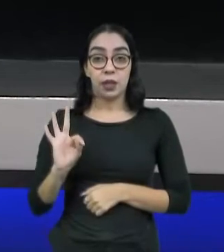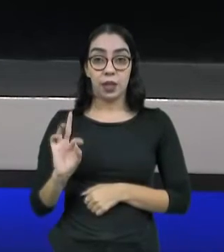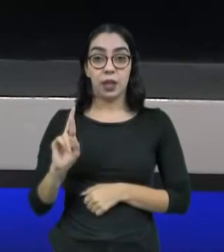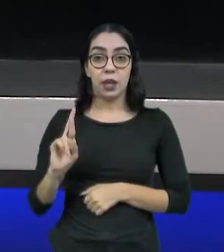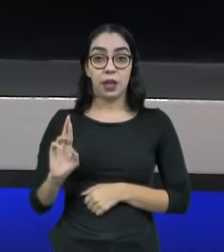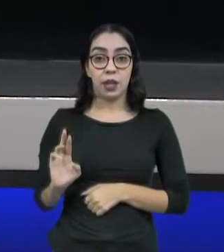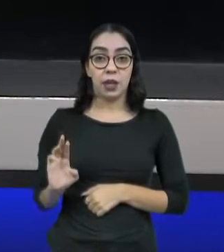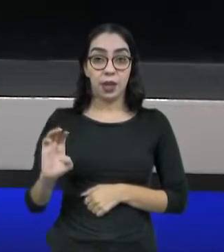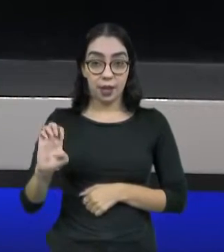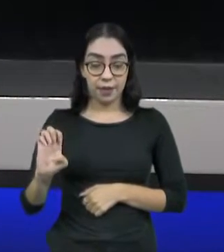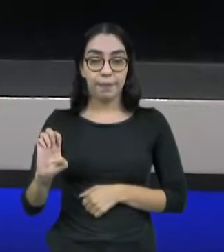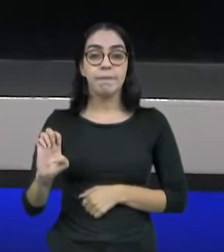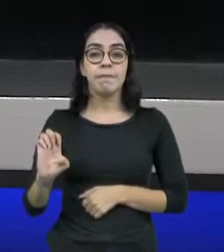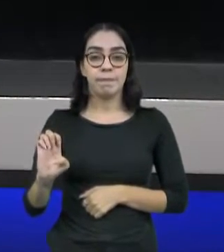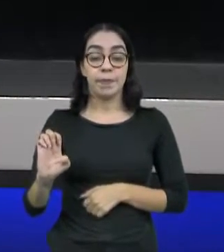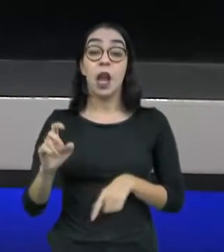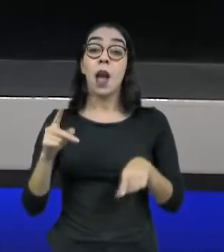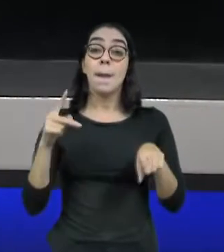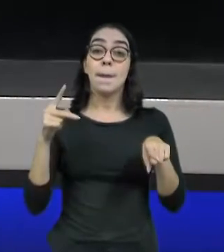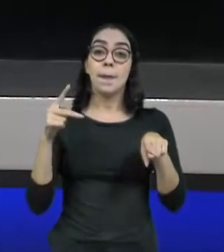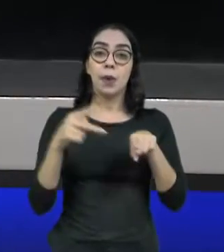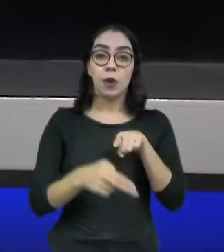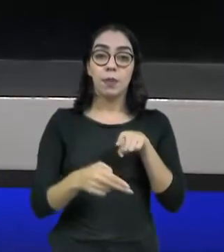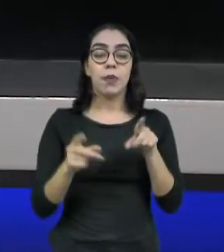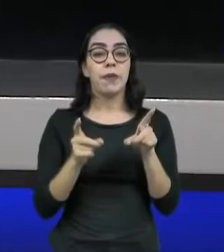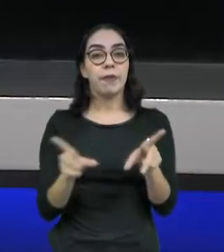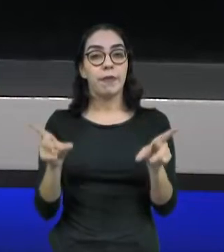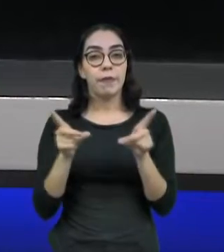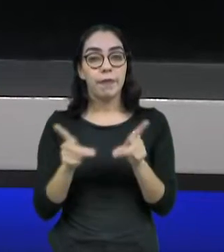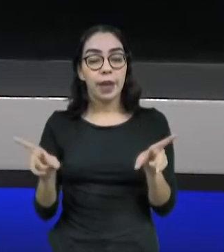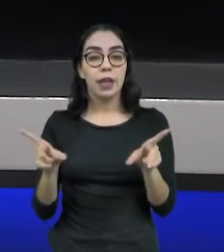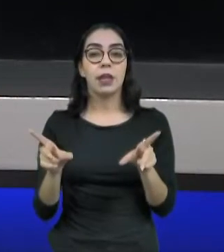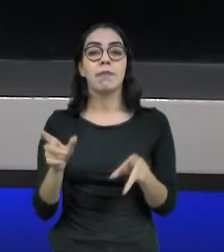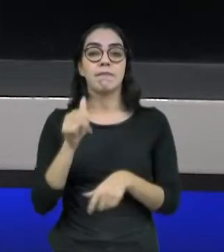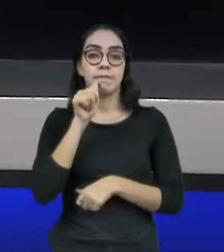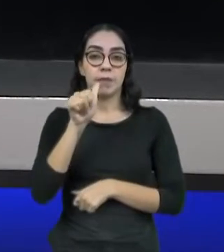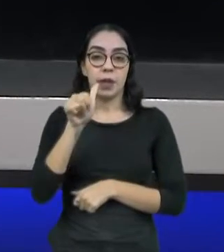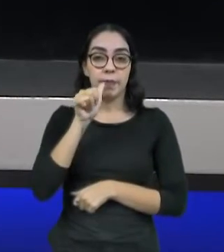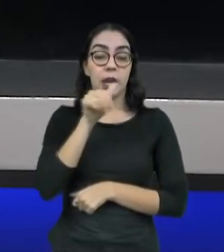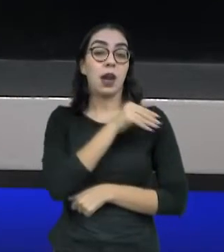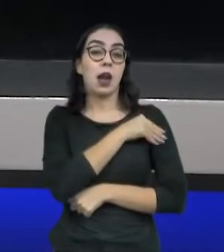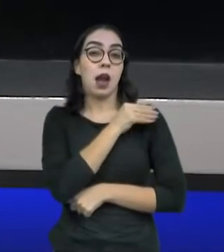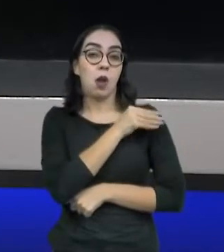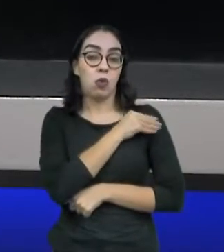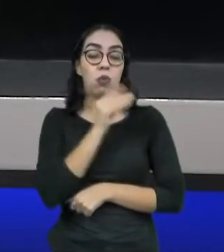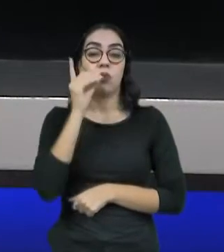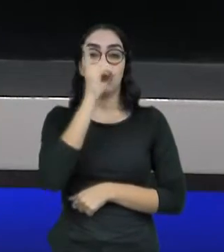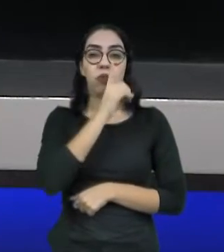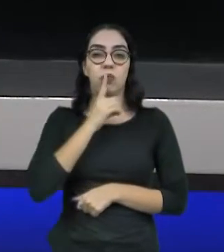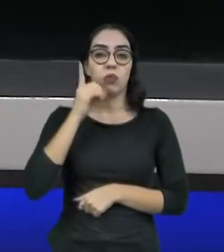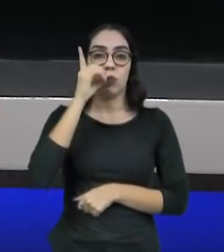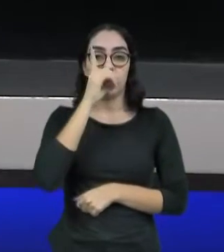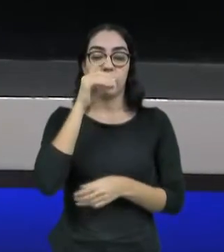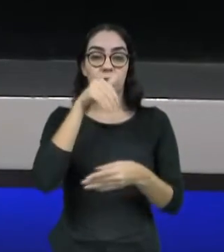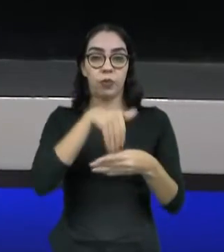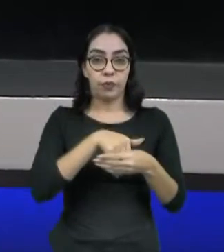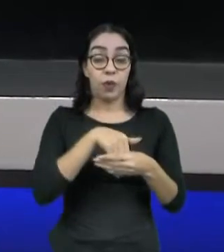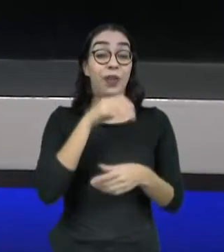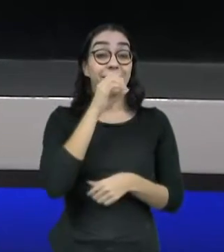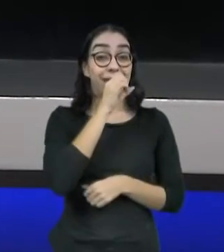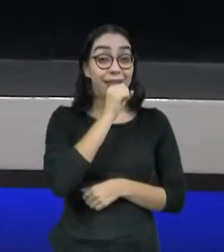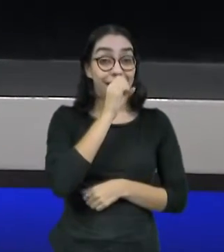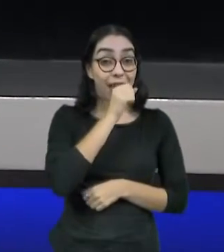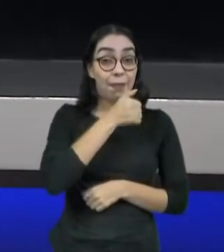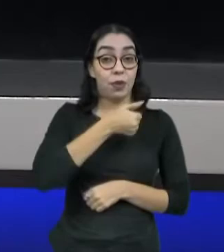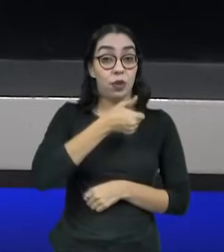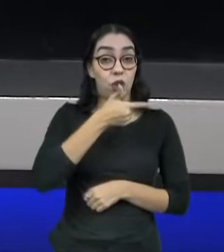proibiu a venda e o consumo de bebidas alcoólicas no segundo turno das eleições. Entre meia-noite de sábado e às